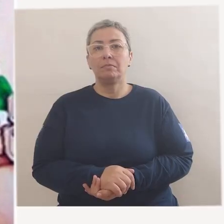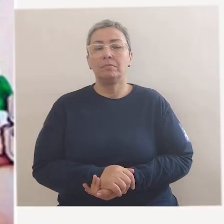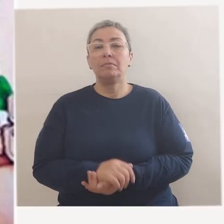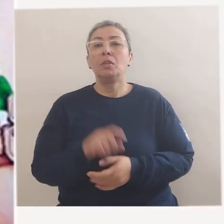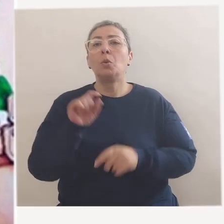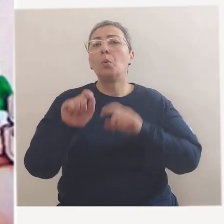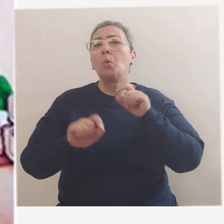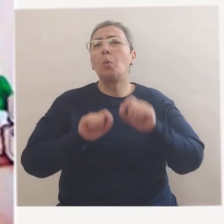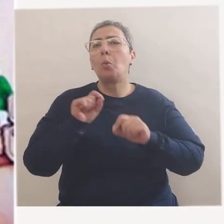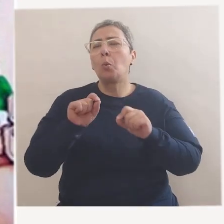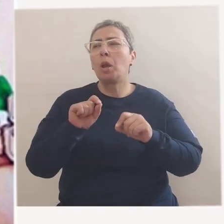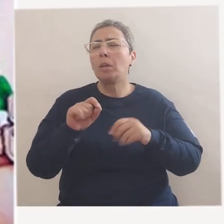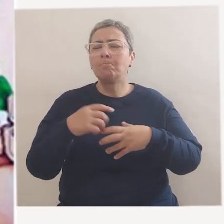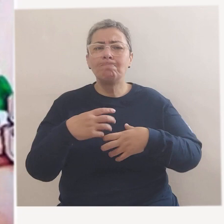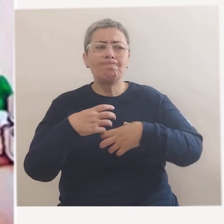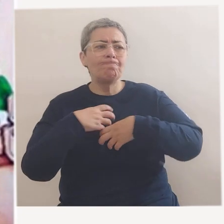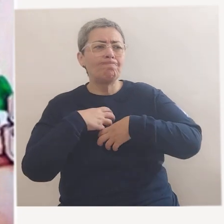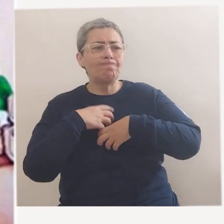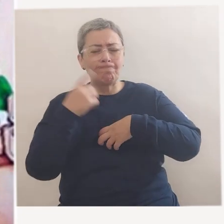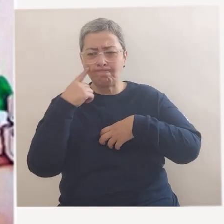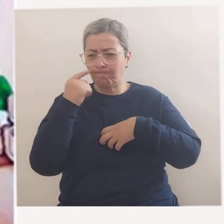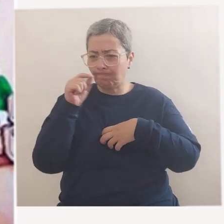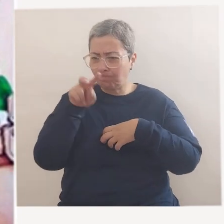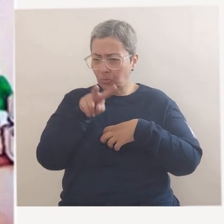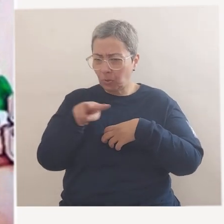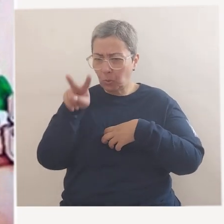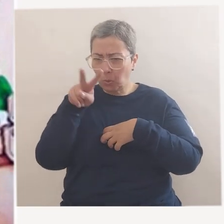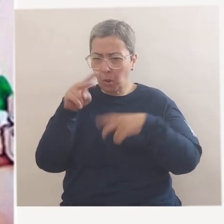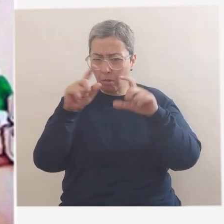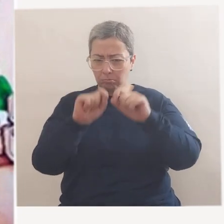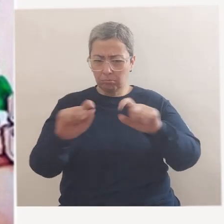O que você sentiu ao ver essa obra?